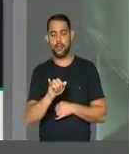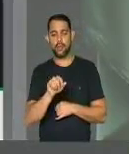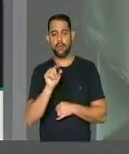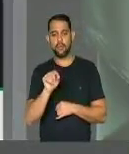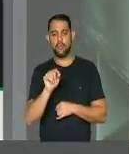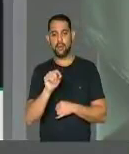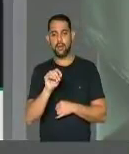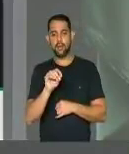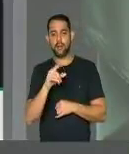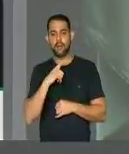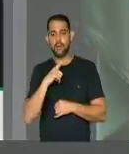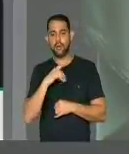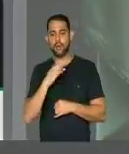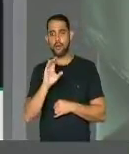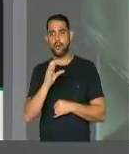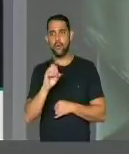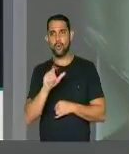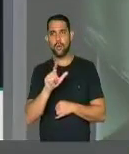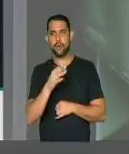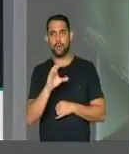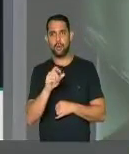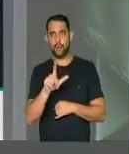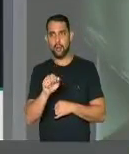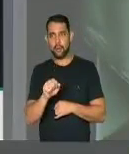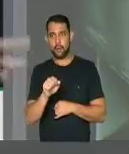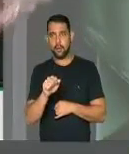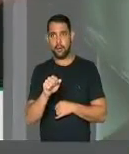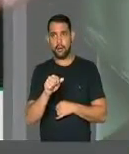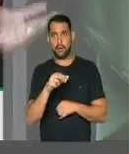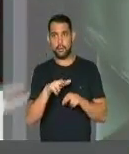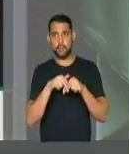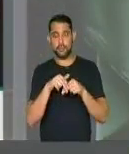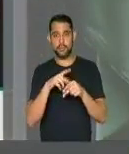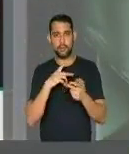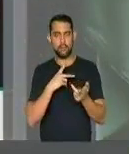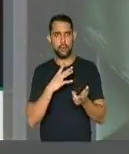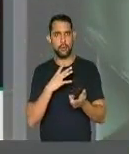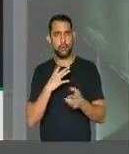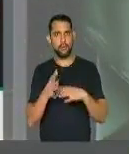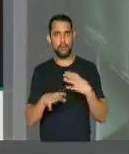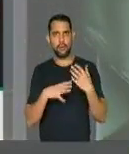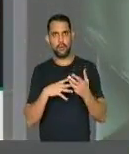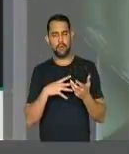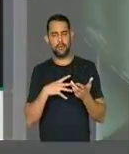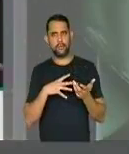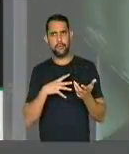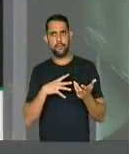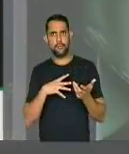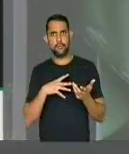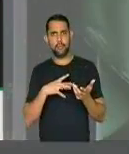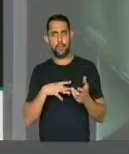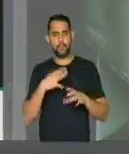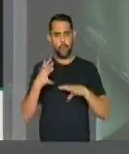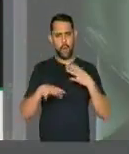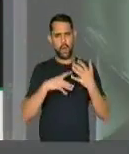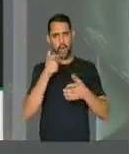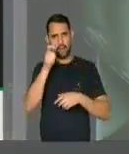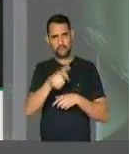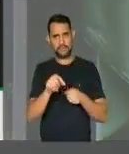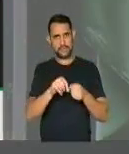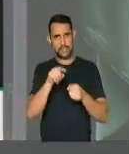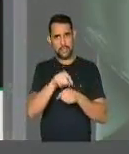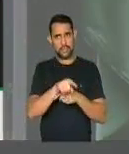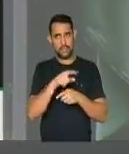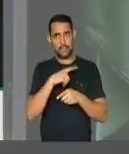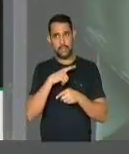a Coca-Cola. Mas isso é uma audácia, é uma audácia isso.